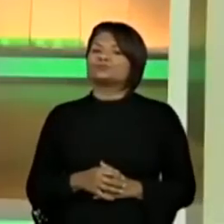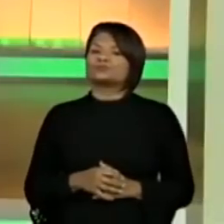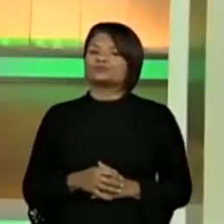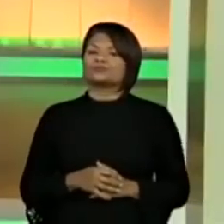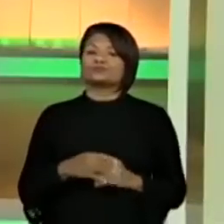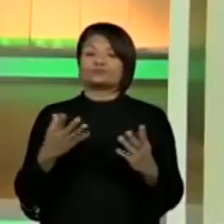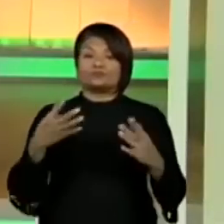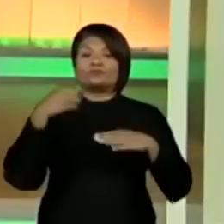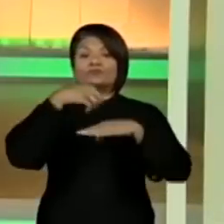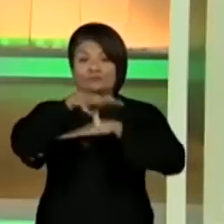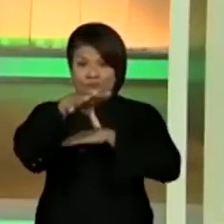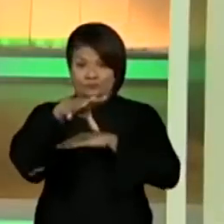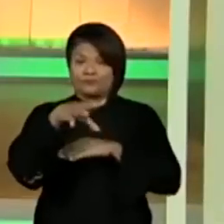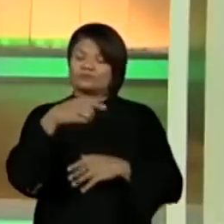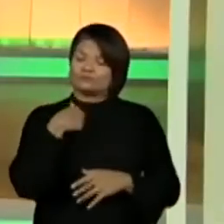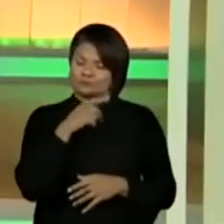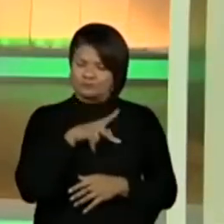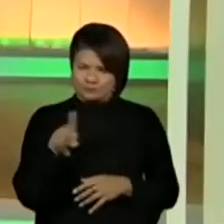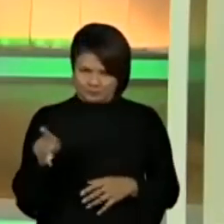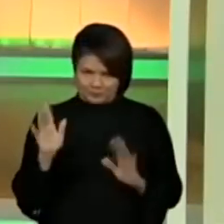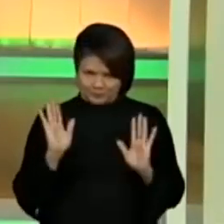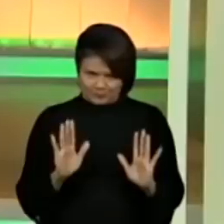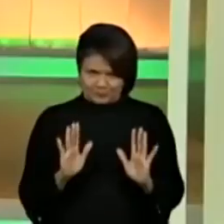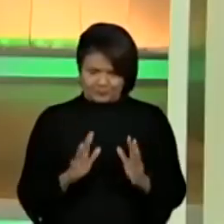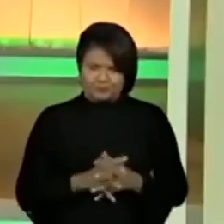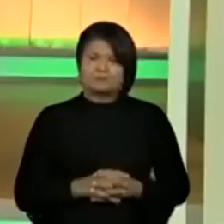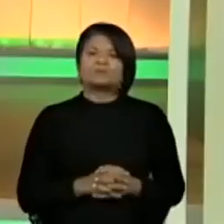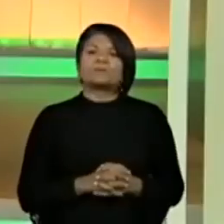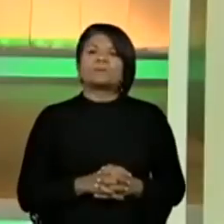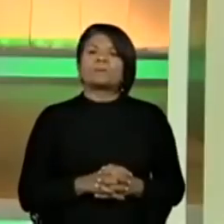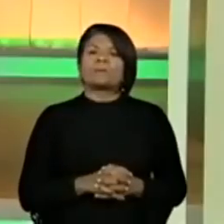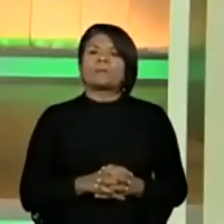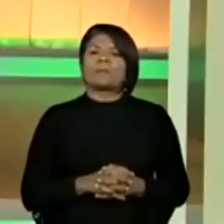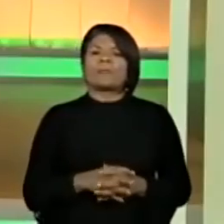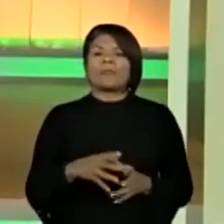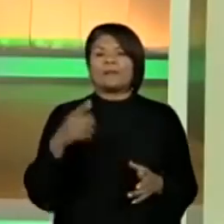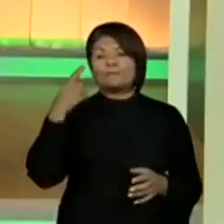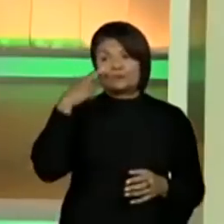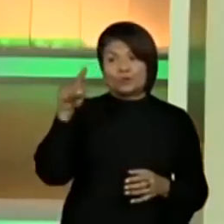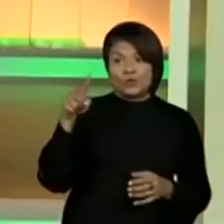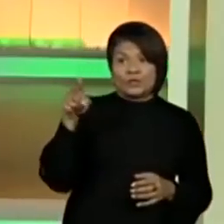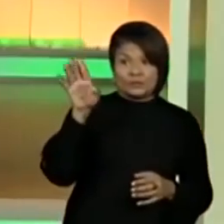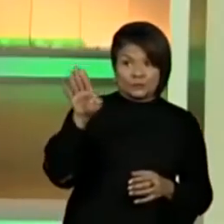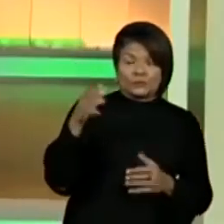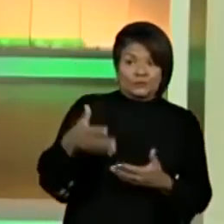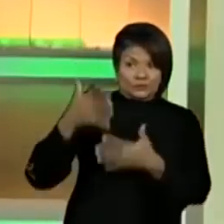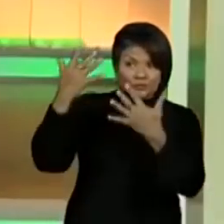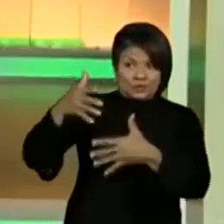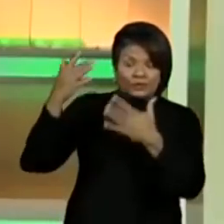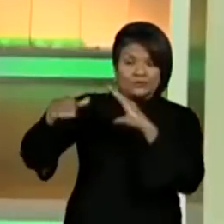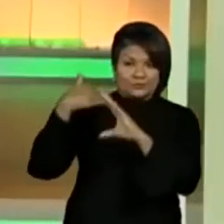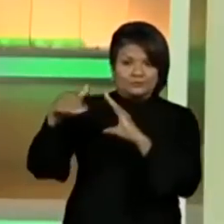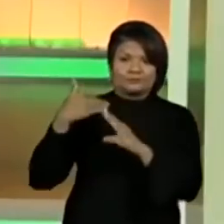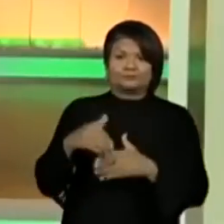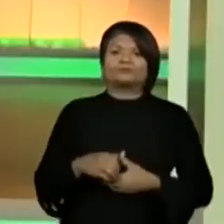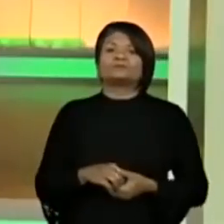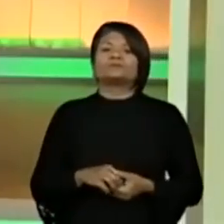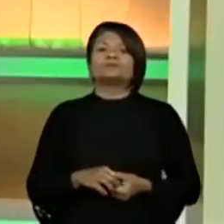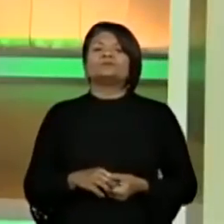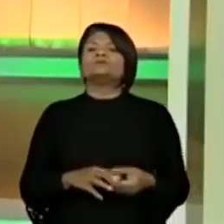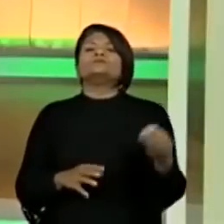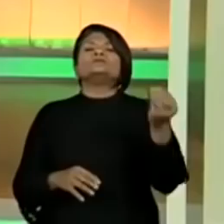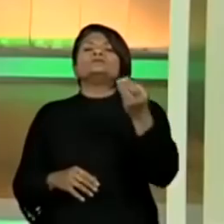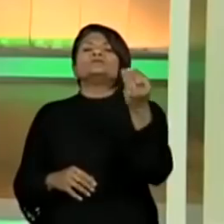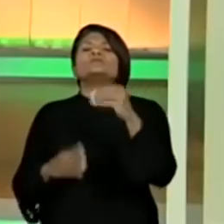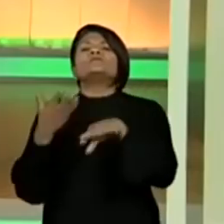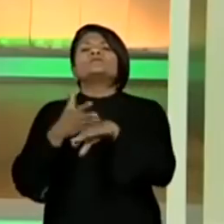Bom, dicas da prof. Vamos lá. Presta atenção. Estou olhando aqui para o chat para a gente poder interagir mais. Como que